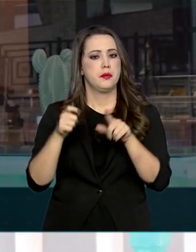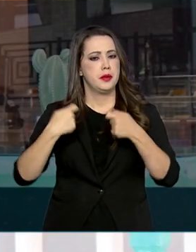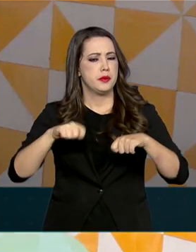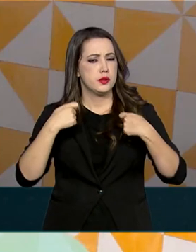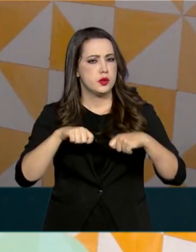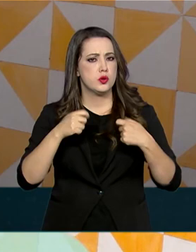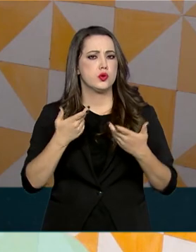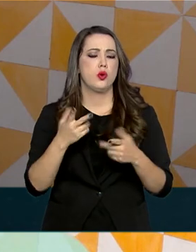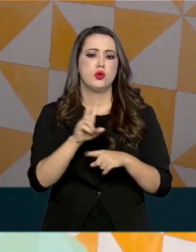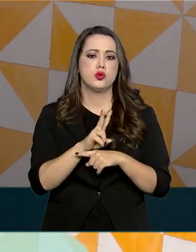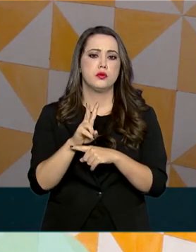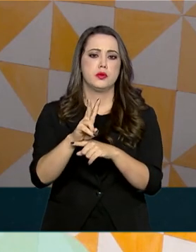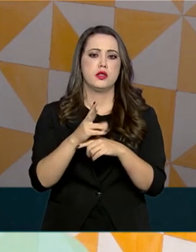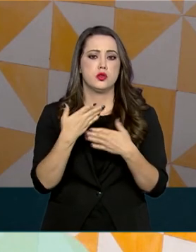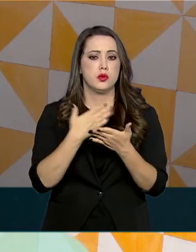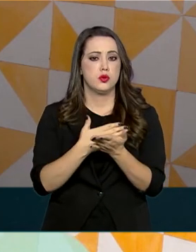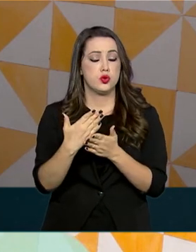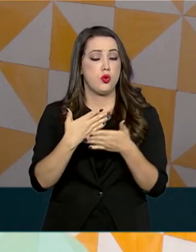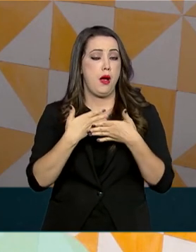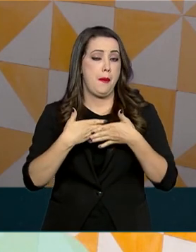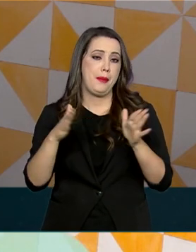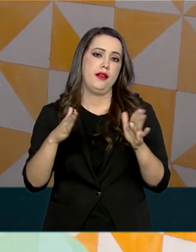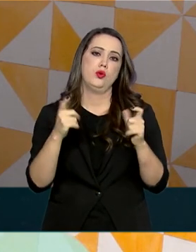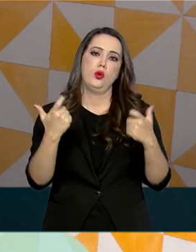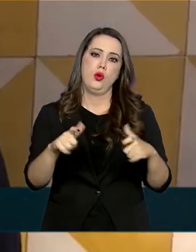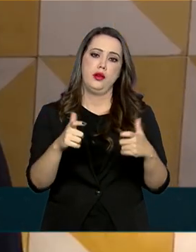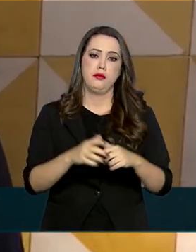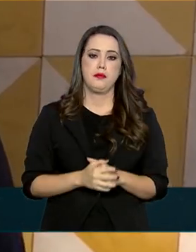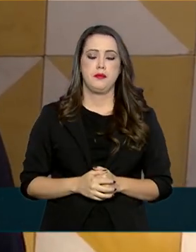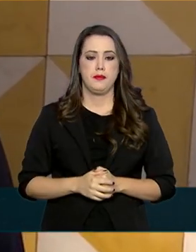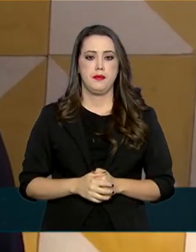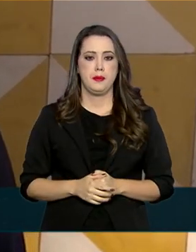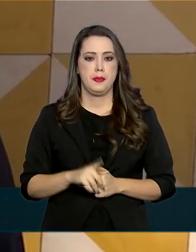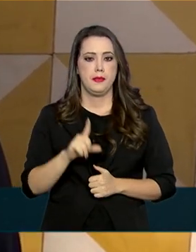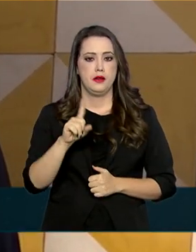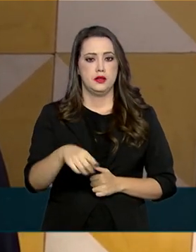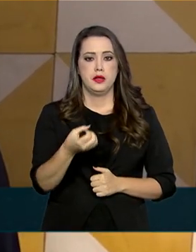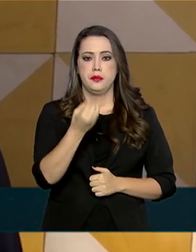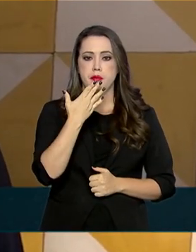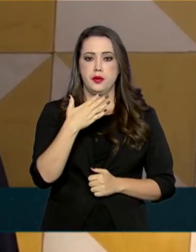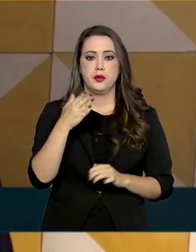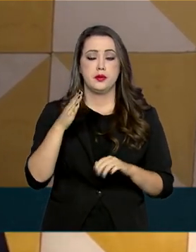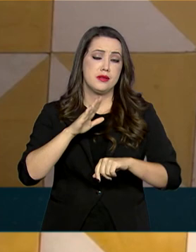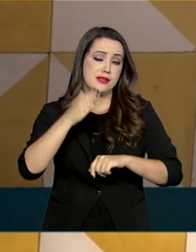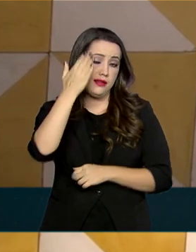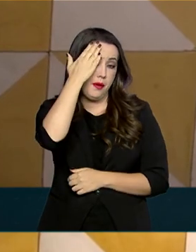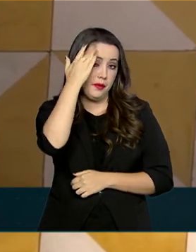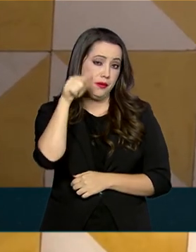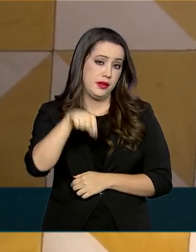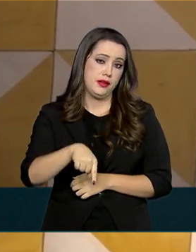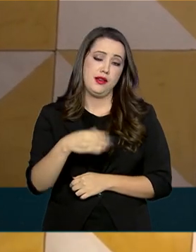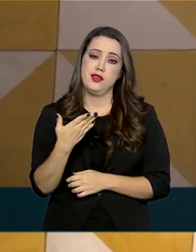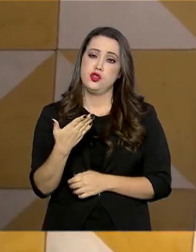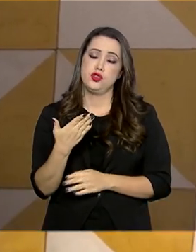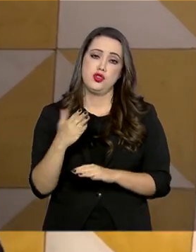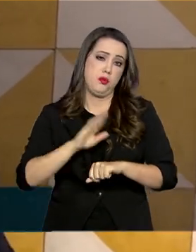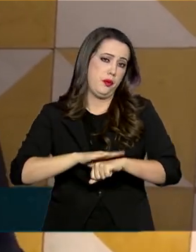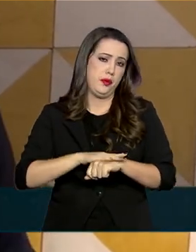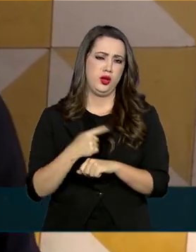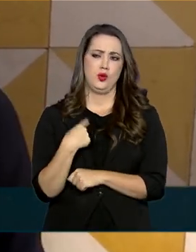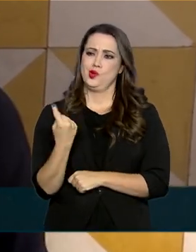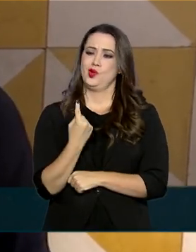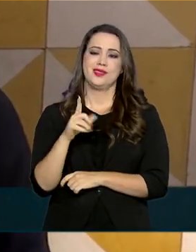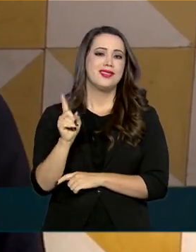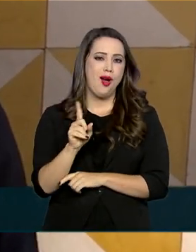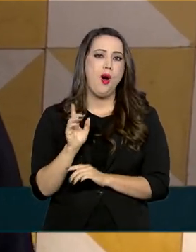empréstimo para manter o negócio funcionando. É muito bom saber que nesse momento eu não estou só, eu estou podendo contar